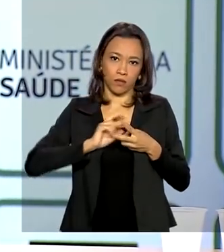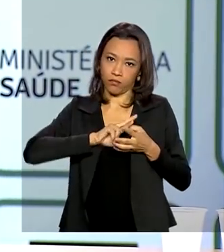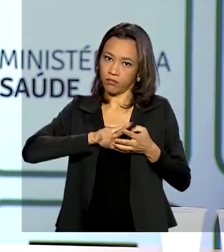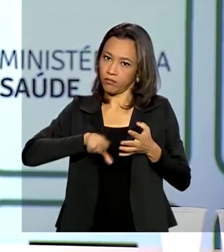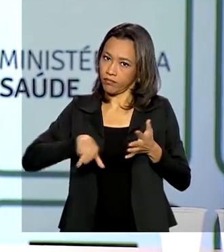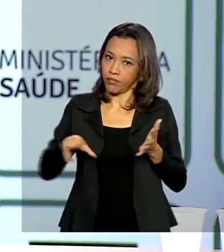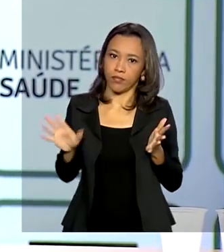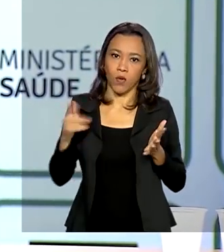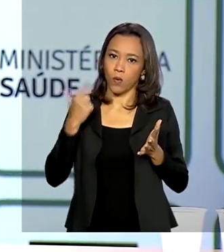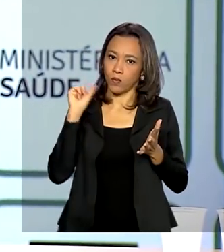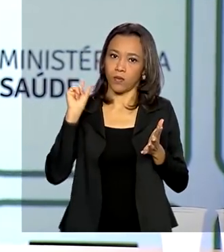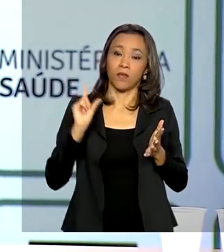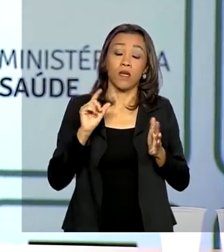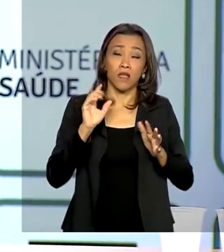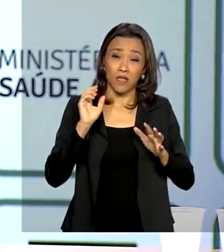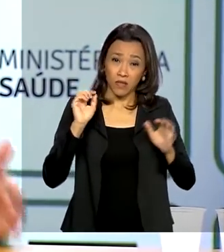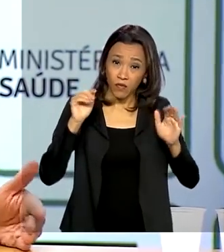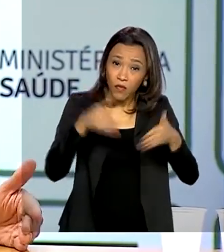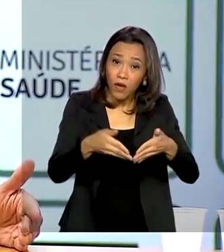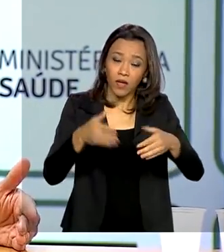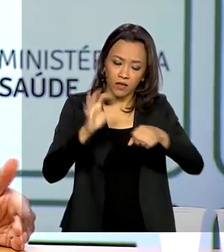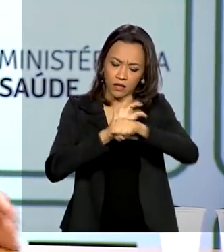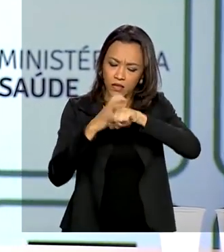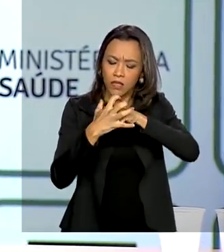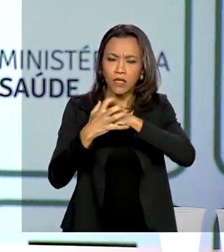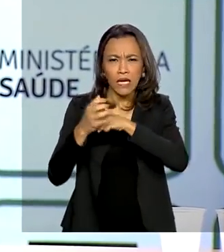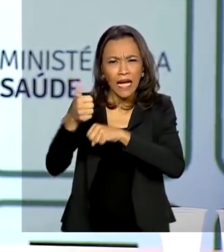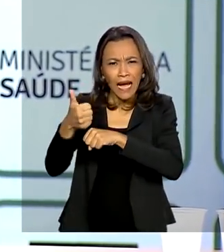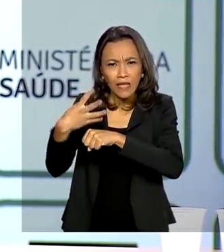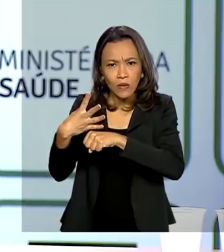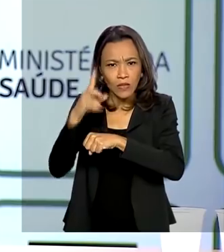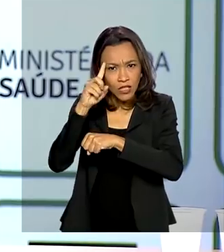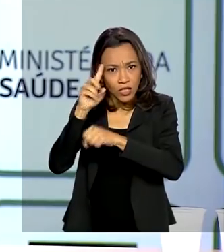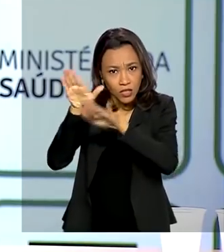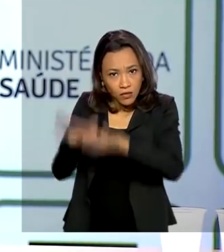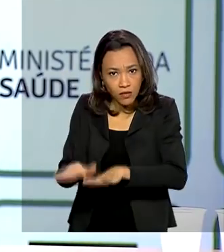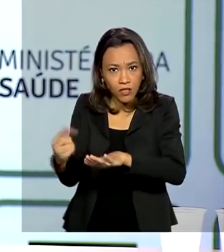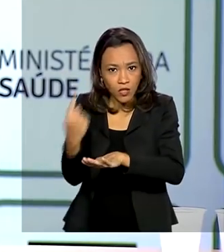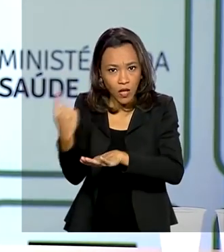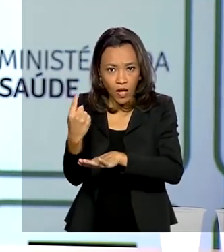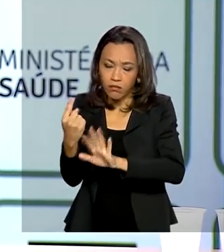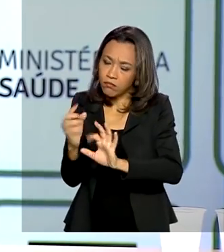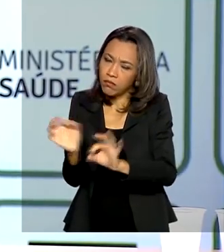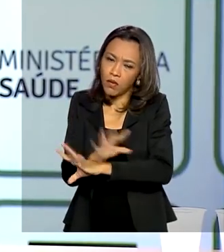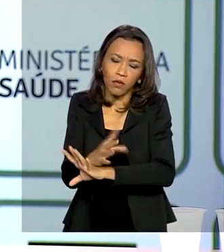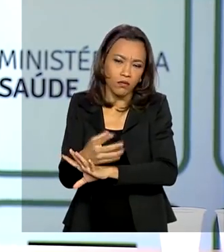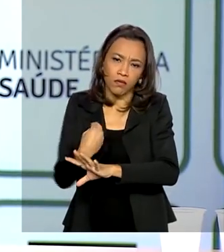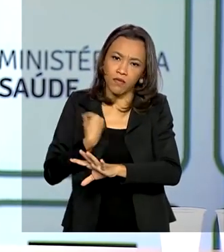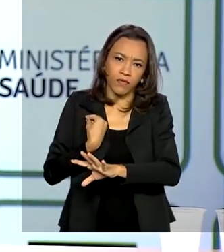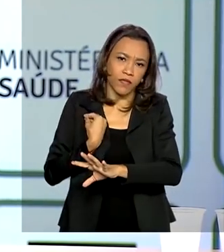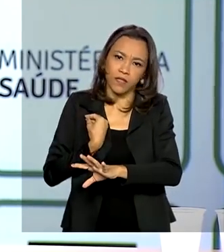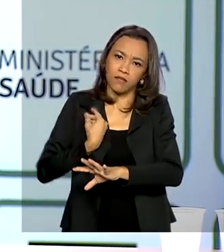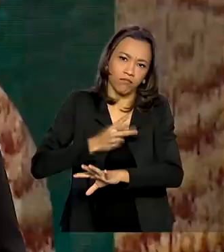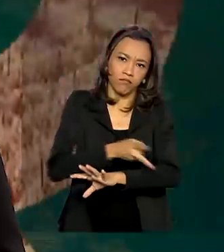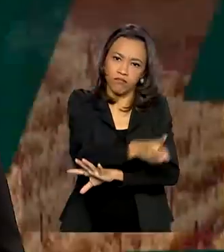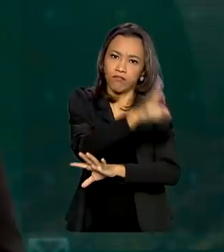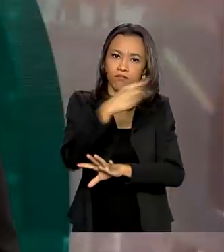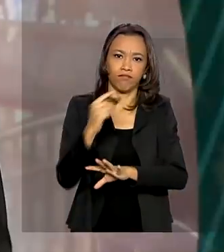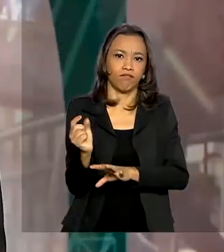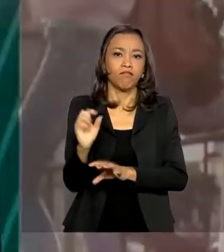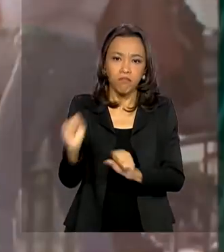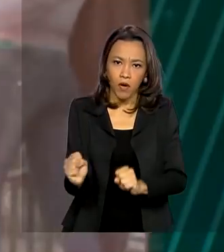No caso do coronavírus, concluiu os 14 dias, vida que segue, vida normal, saiu do isolamento.